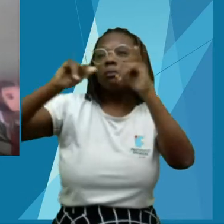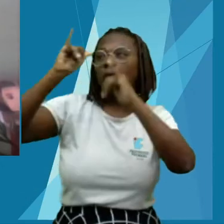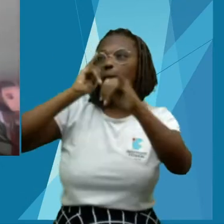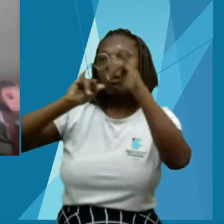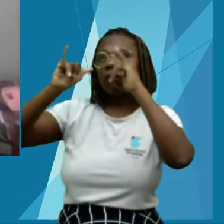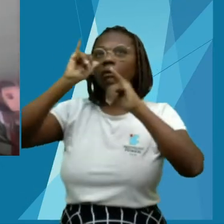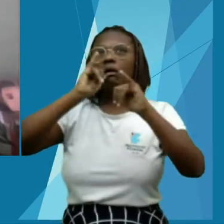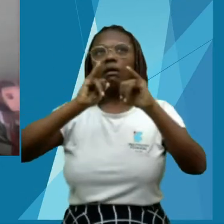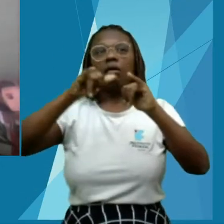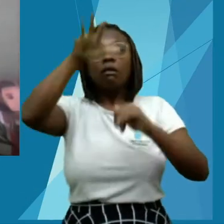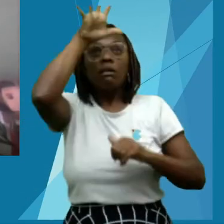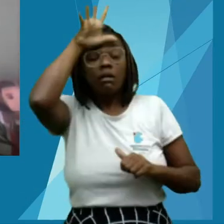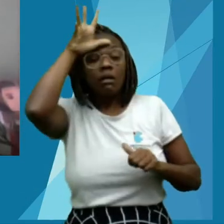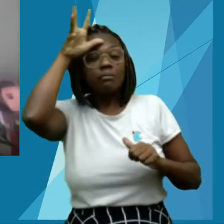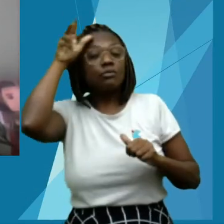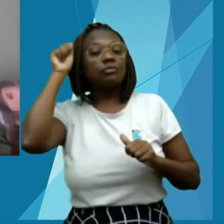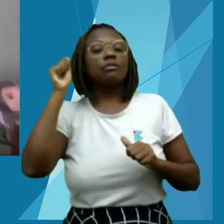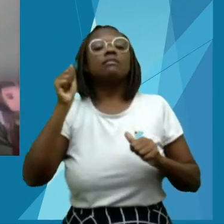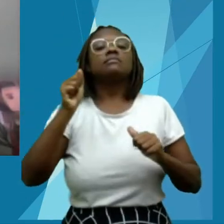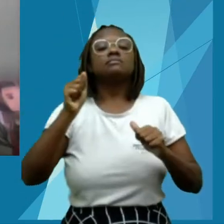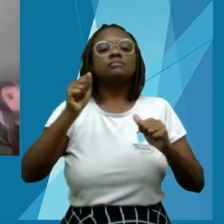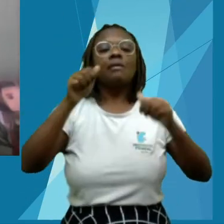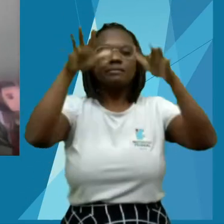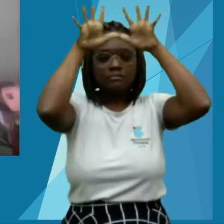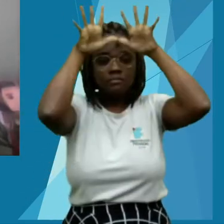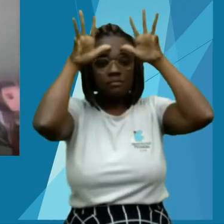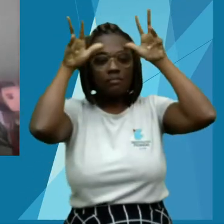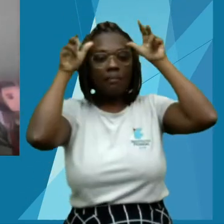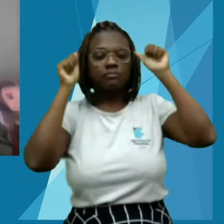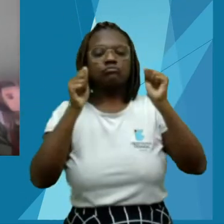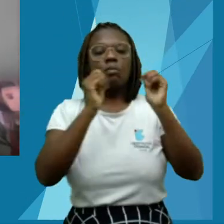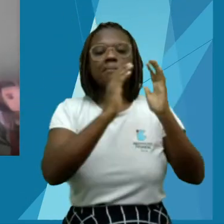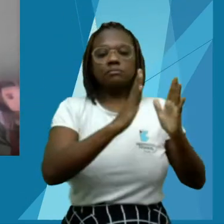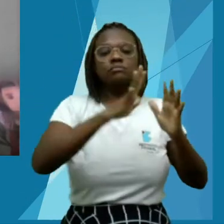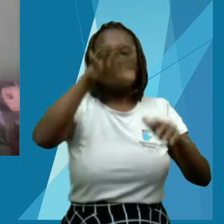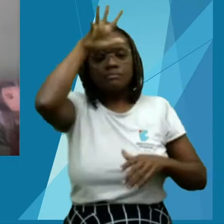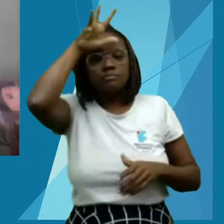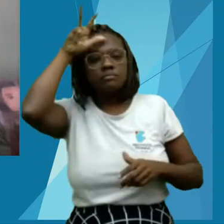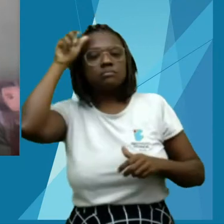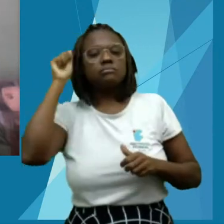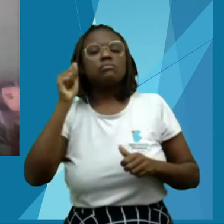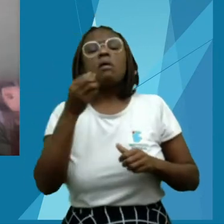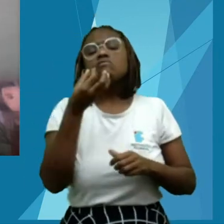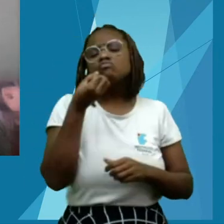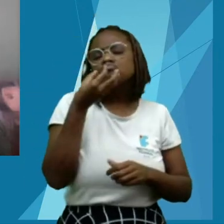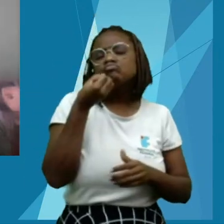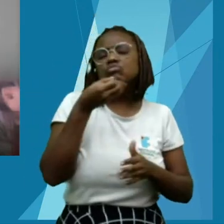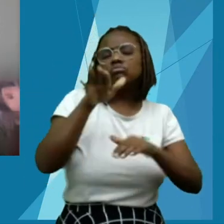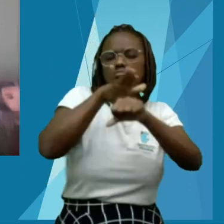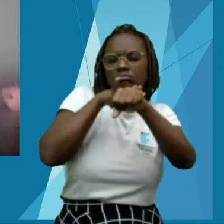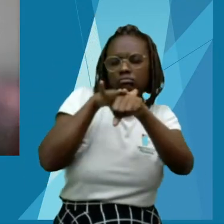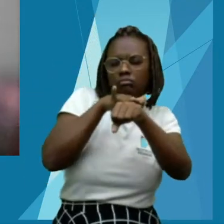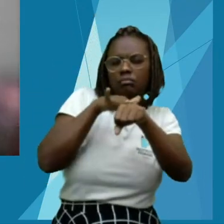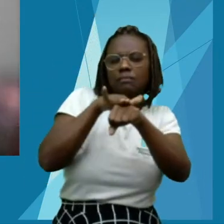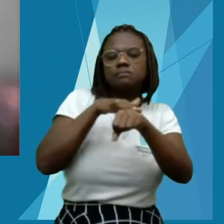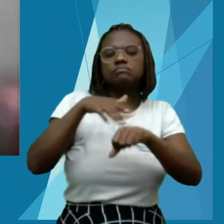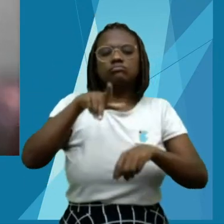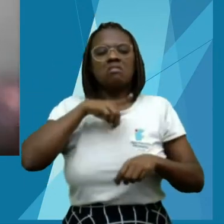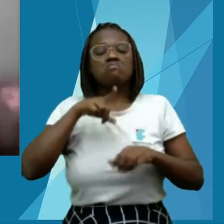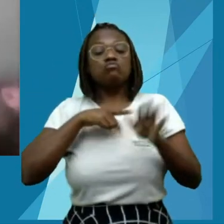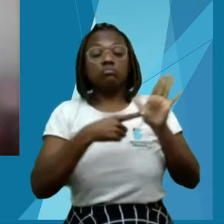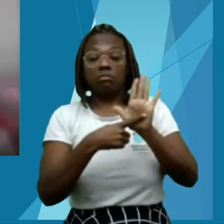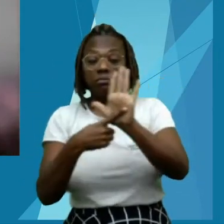que a Amazônia, Criana, essa parte aqui da Amazônia, tem muito a dizer. Tem muito o que mostrar.